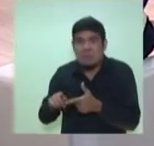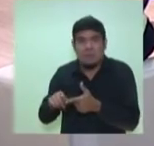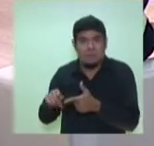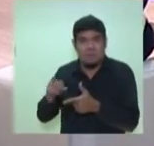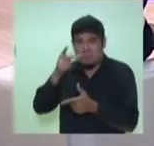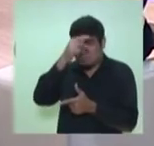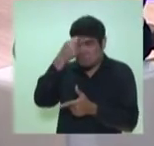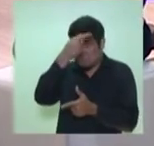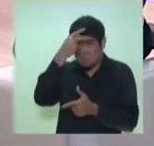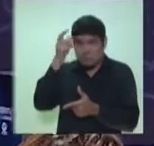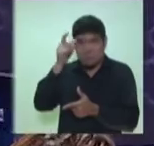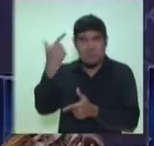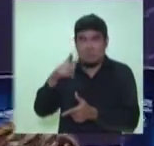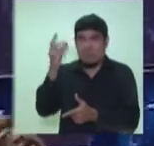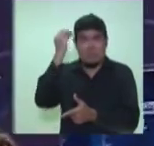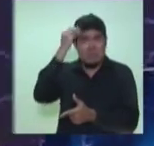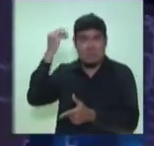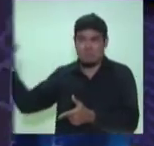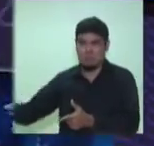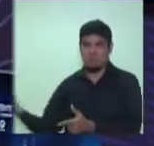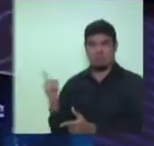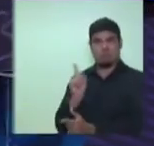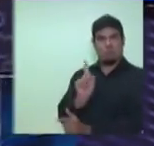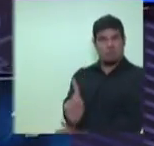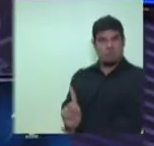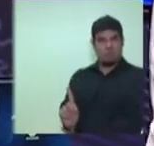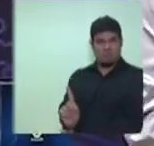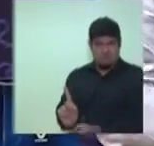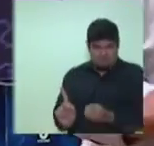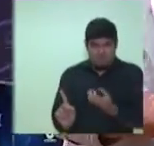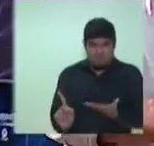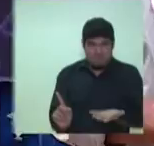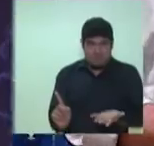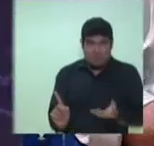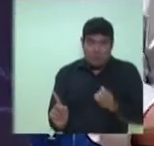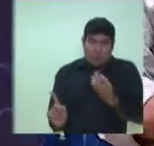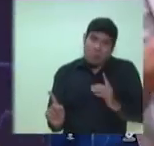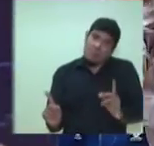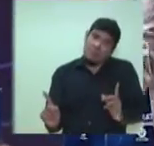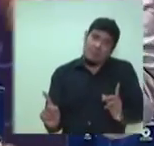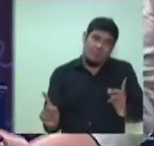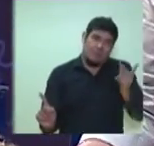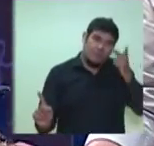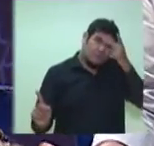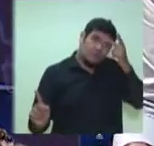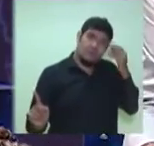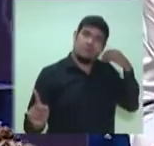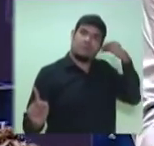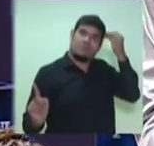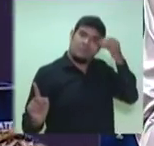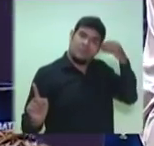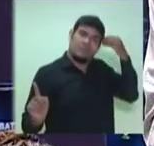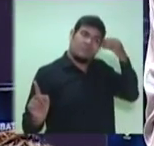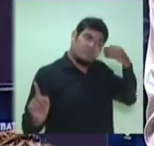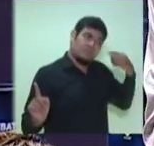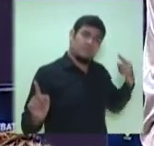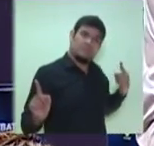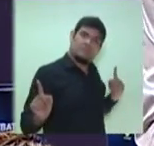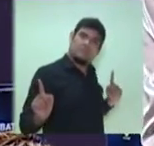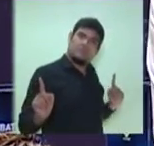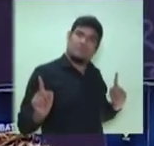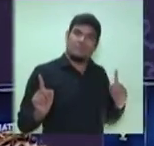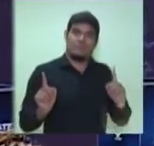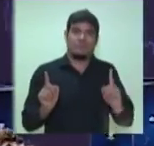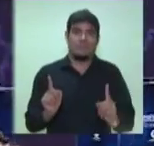barco para o outro lado do rio, para o outro lado do lago encapelado, ou se vai buscar um timoneiro